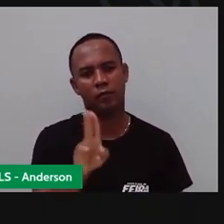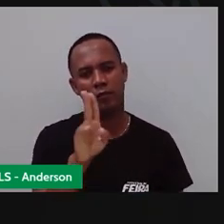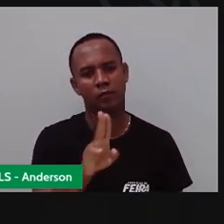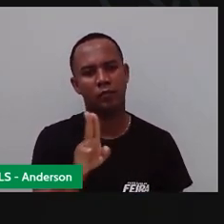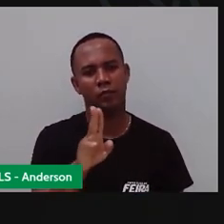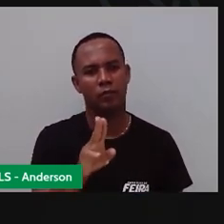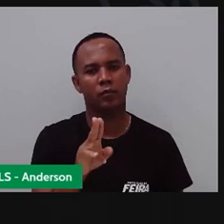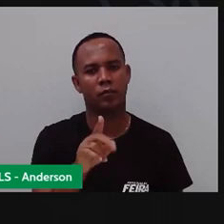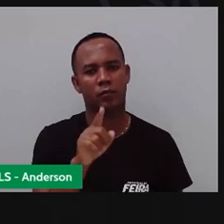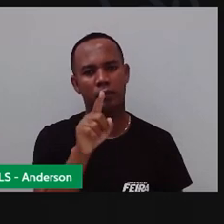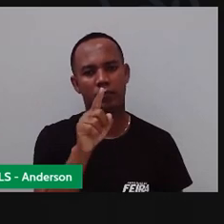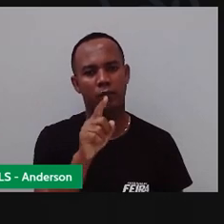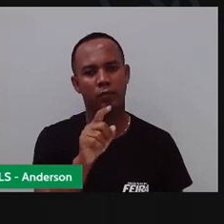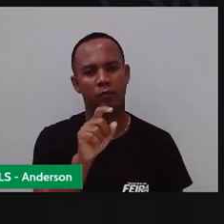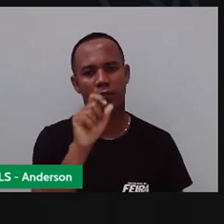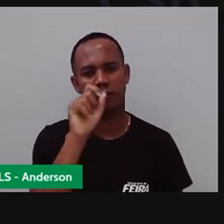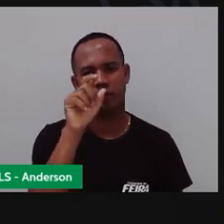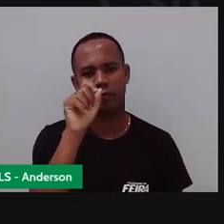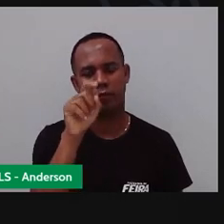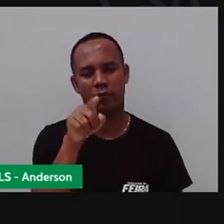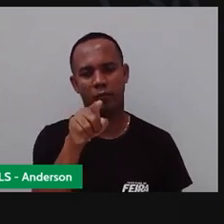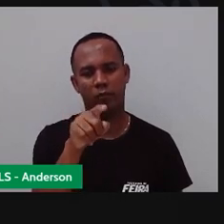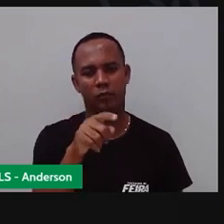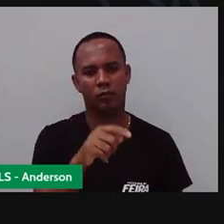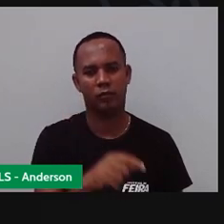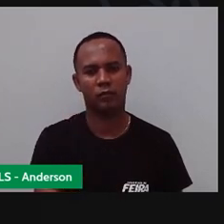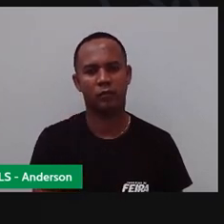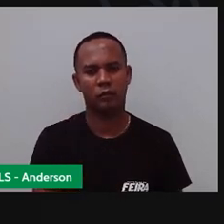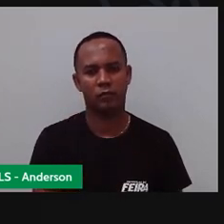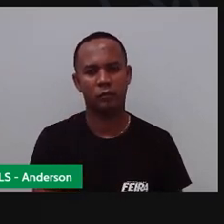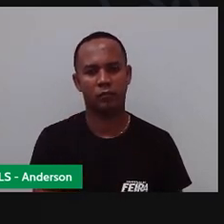canetinha, né? Ó. Onze.